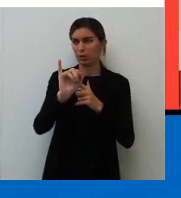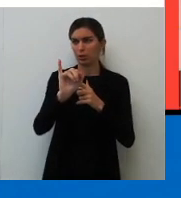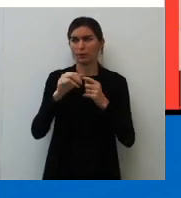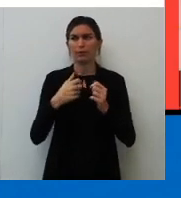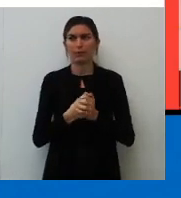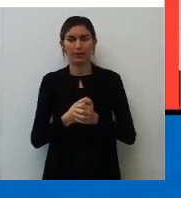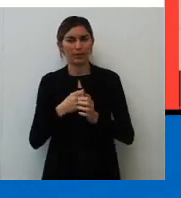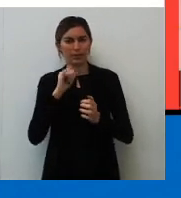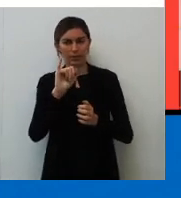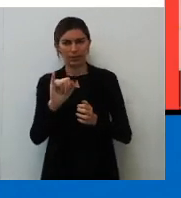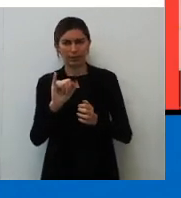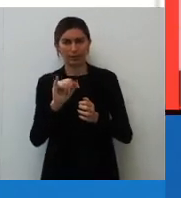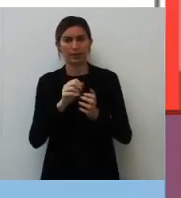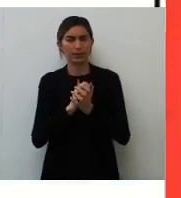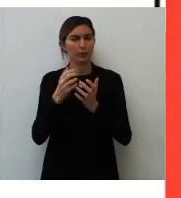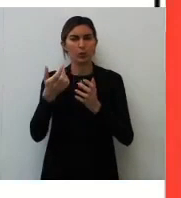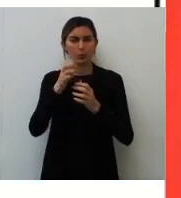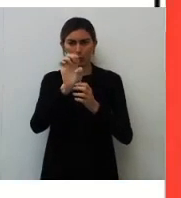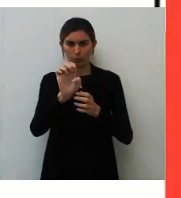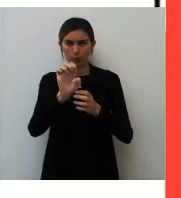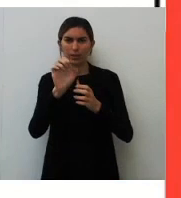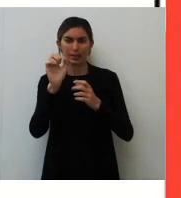de adversativa.